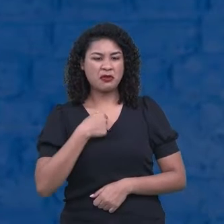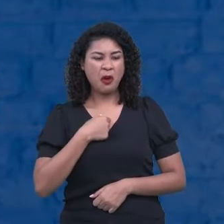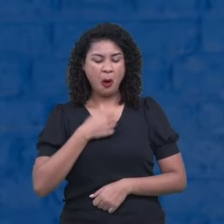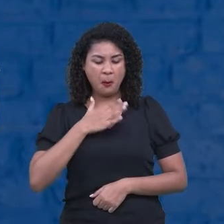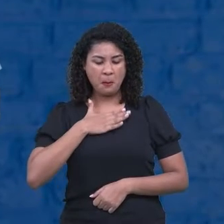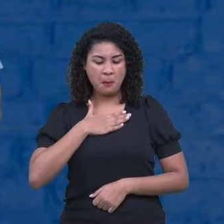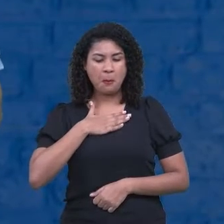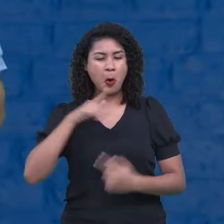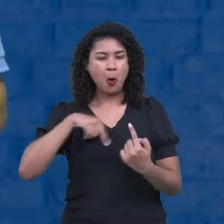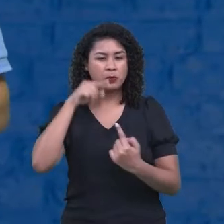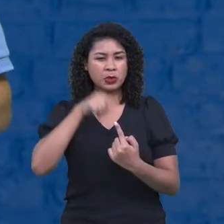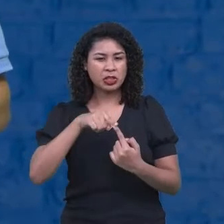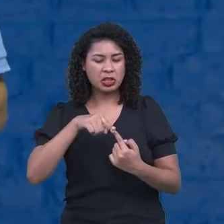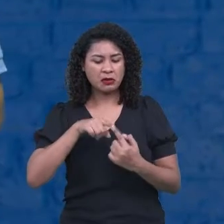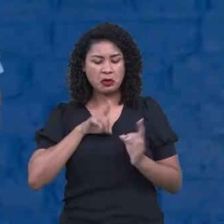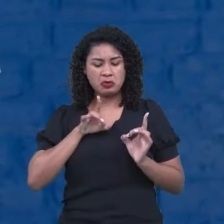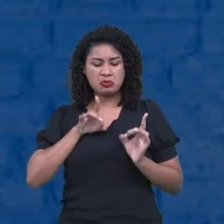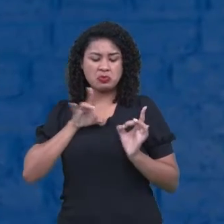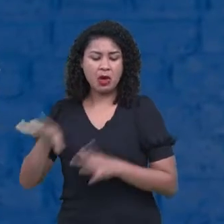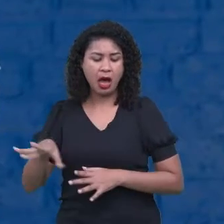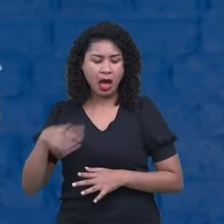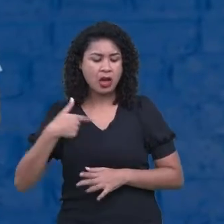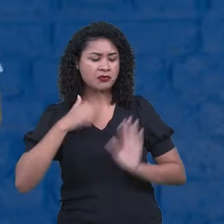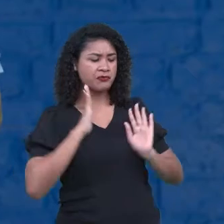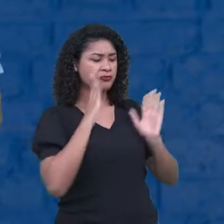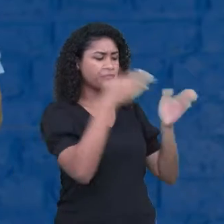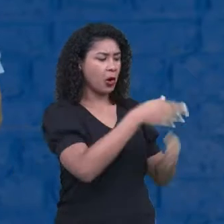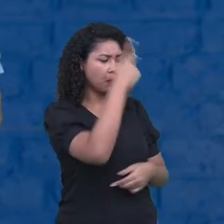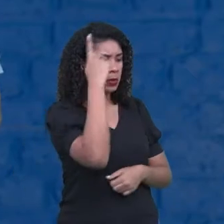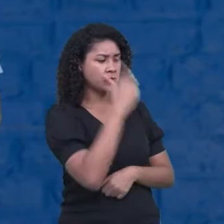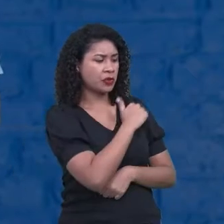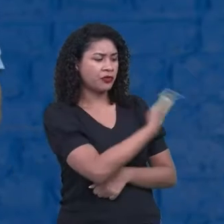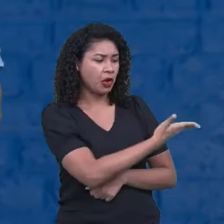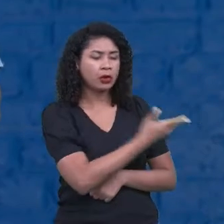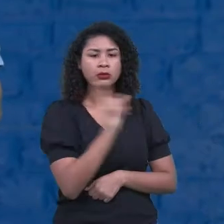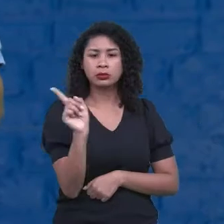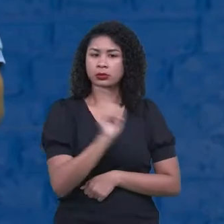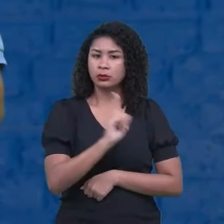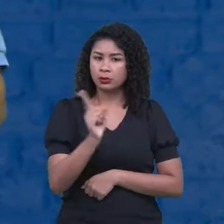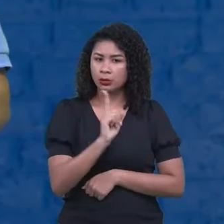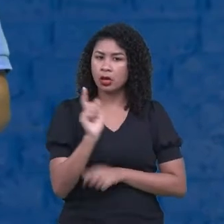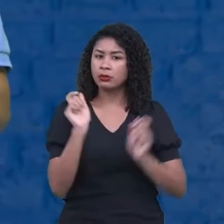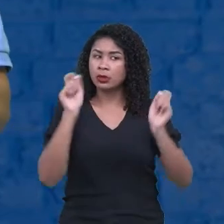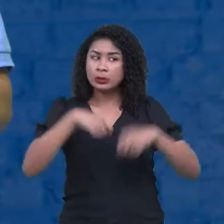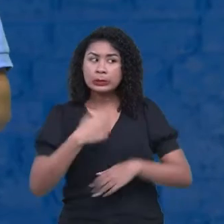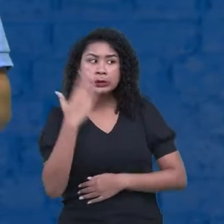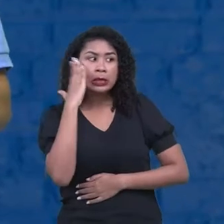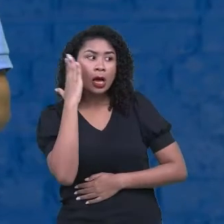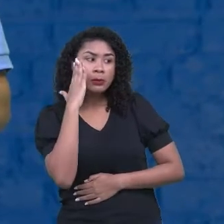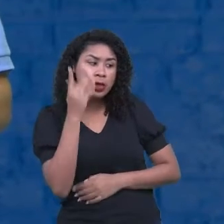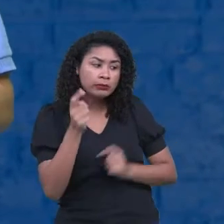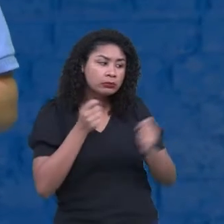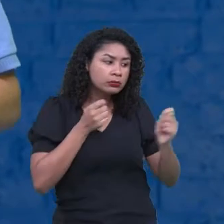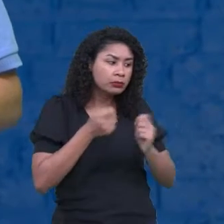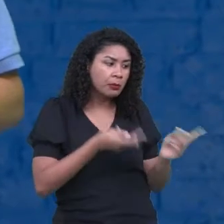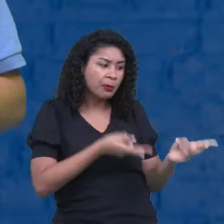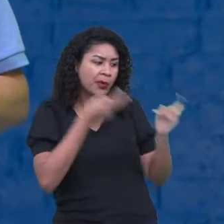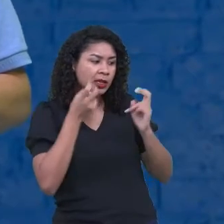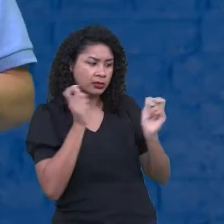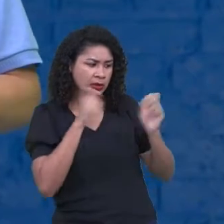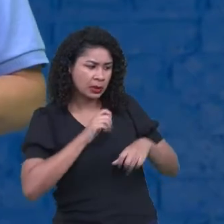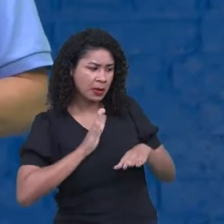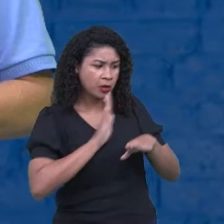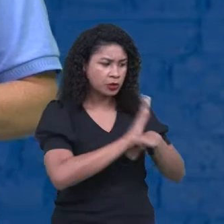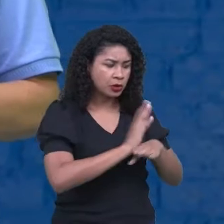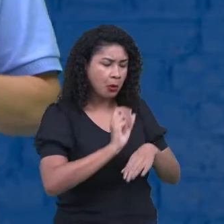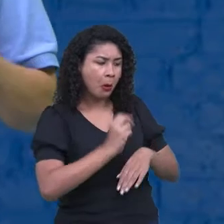de vida pelo outro, mas saber o impacto que ele vai causar também. Que seja tudo de bom, certo? E